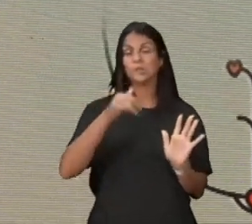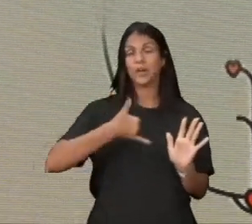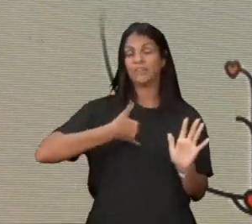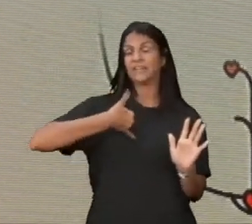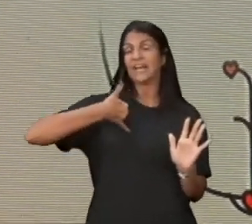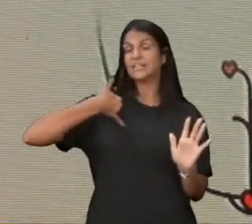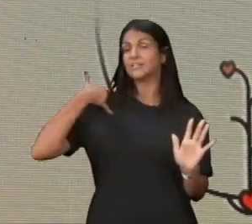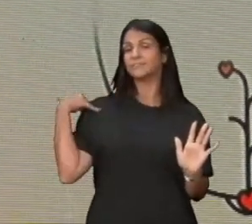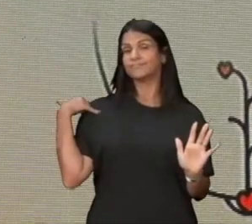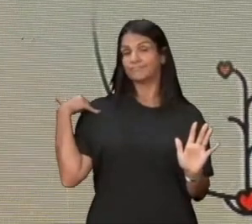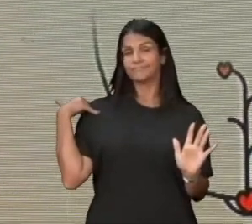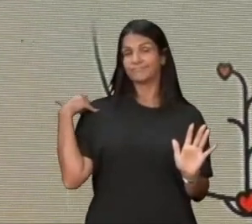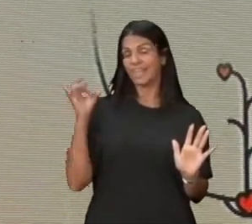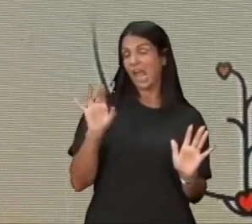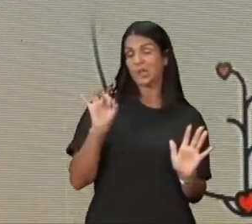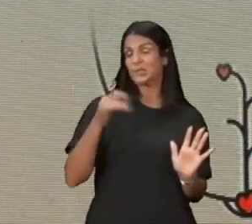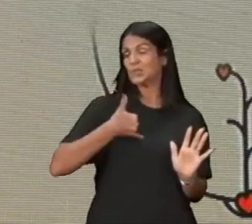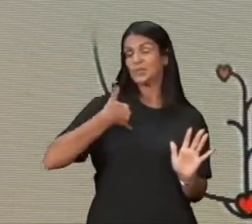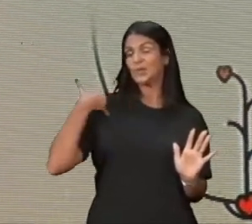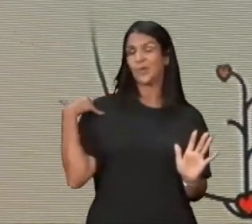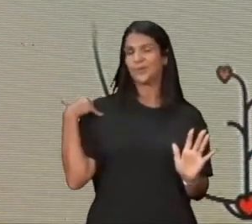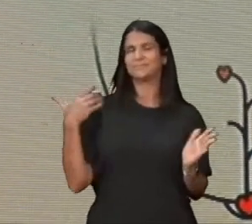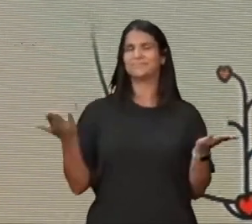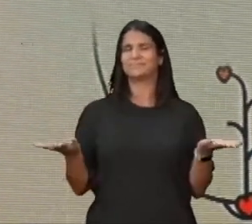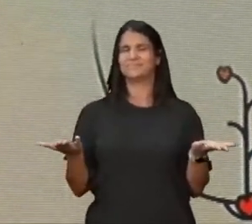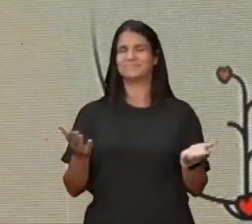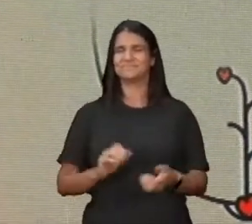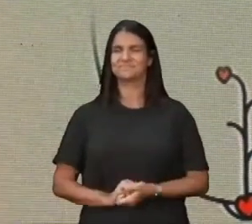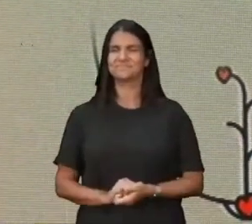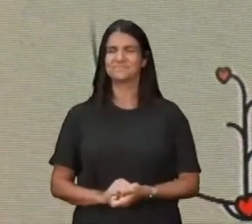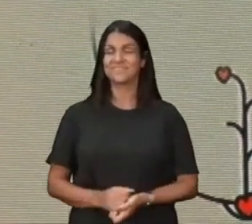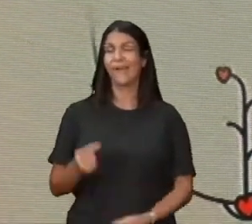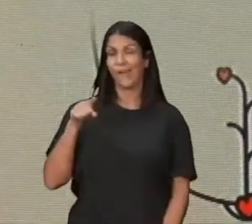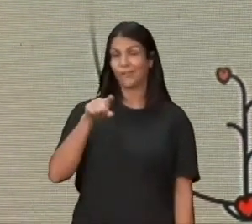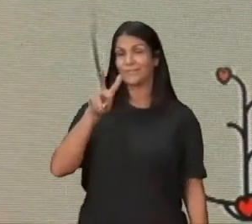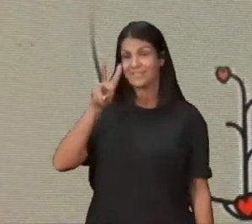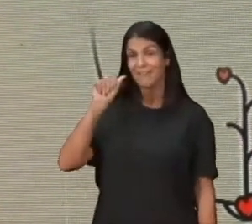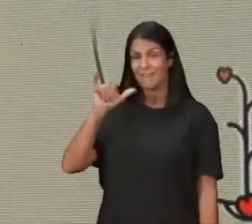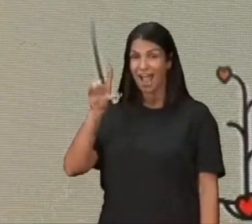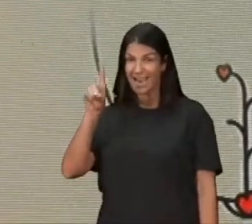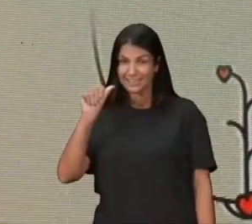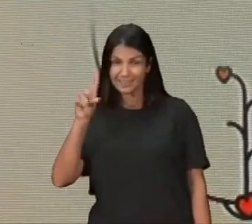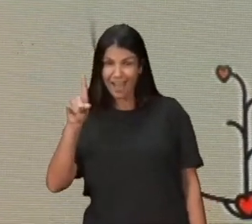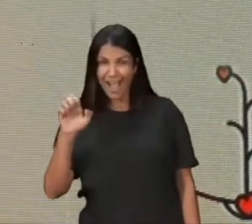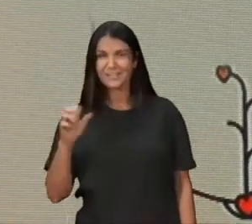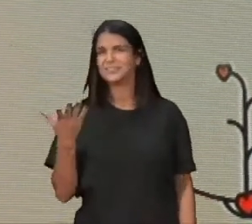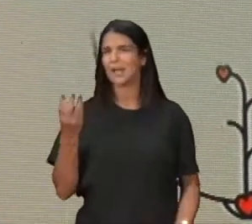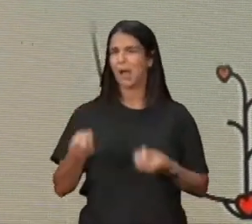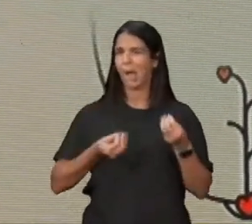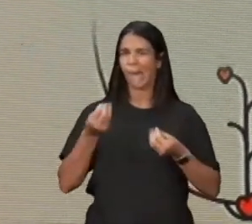você só tem um defeitozinho, um pequenininho, que o diabo adora, você é vaidoso, para você falar que você está acima da média,